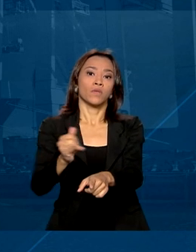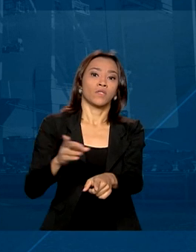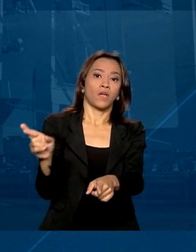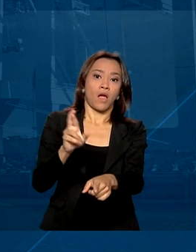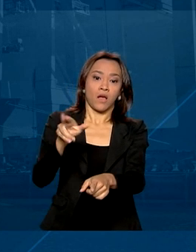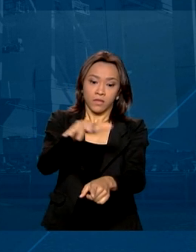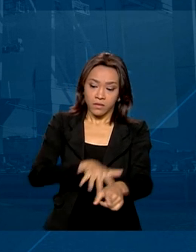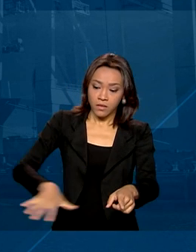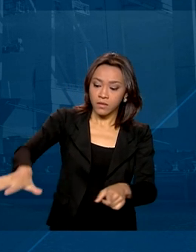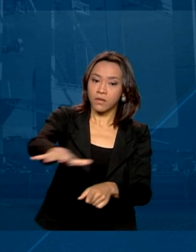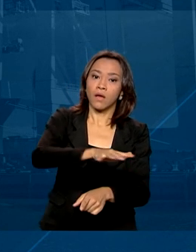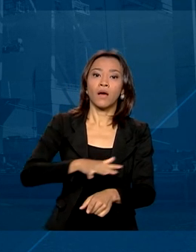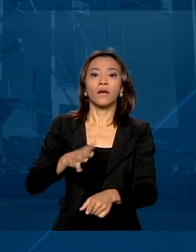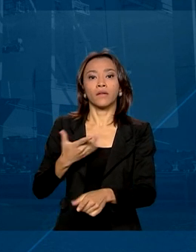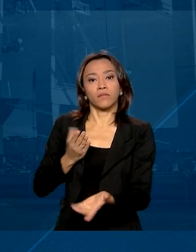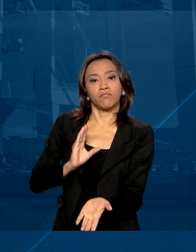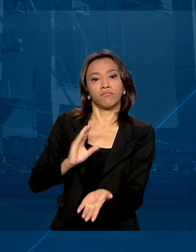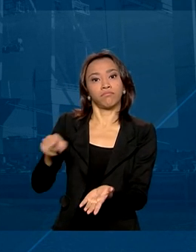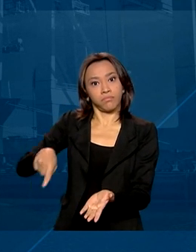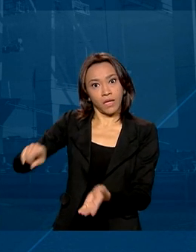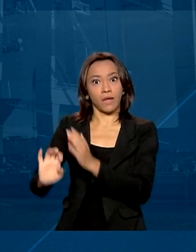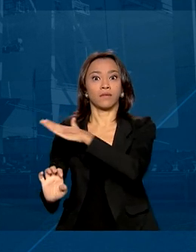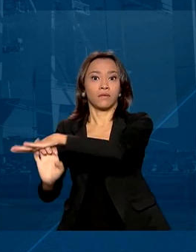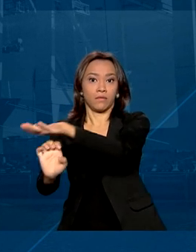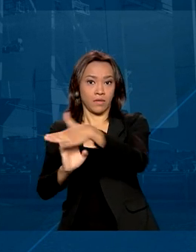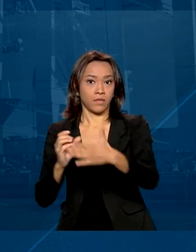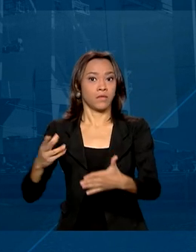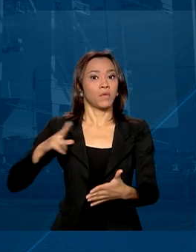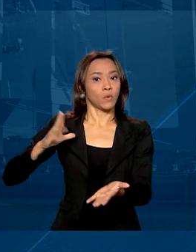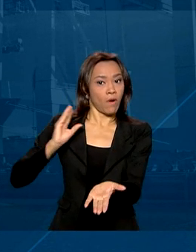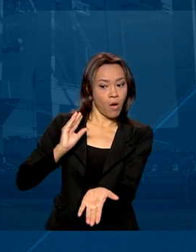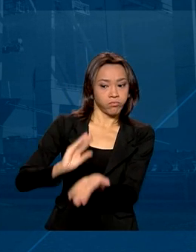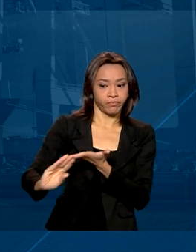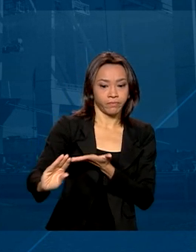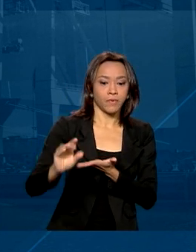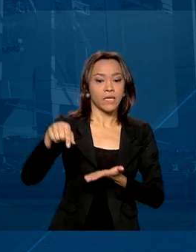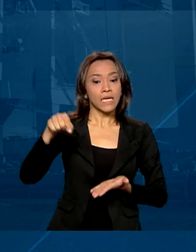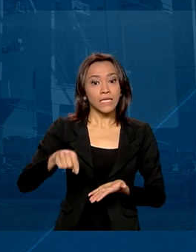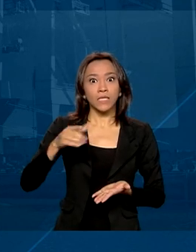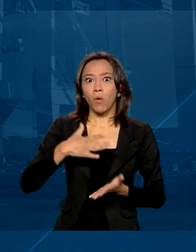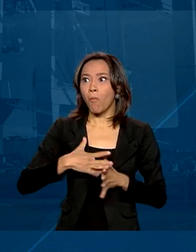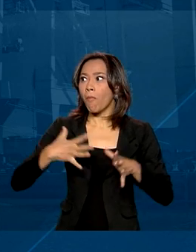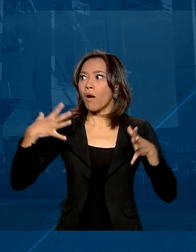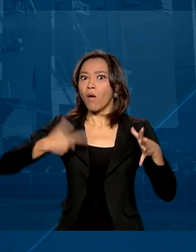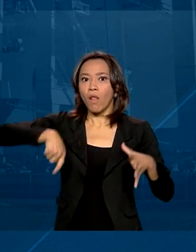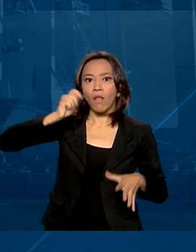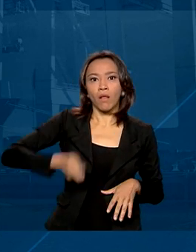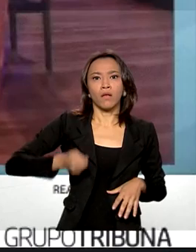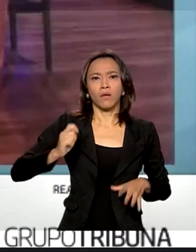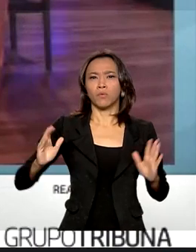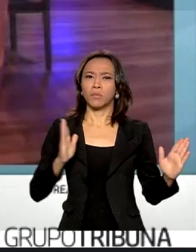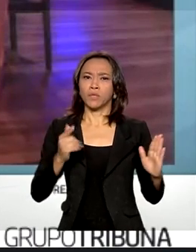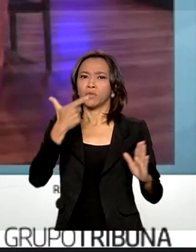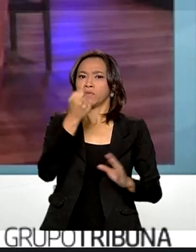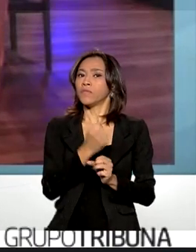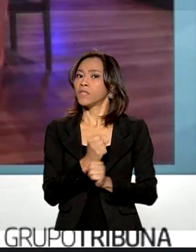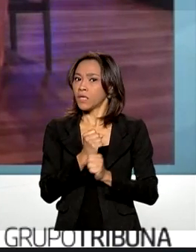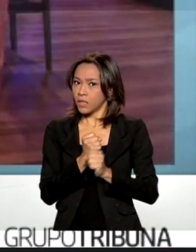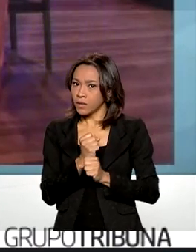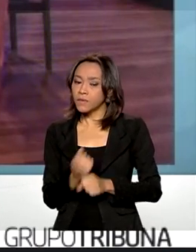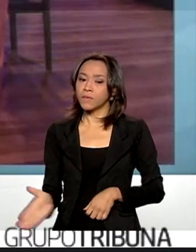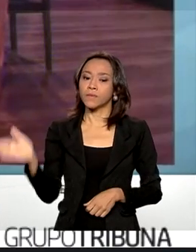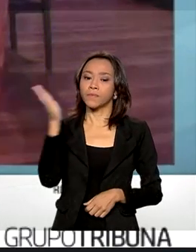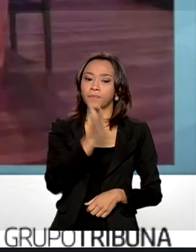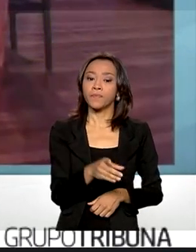pela iniciativa privada. É considerado o maior leilão do setor dos últimos 20 anos. Durante um